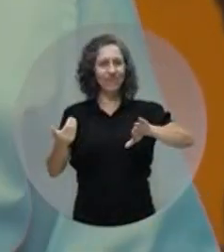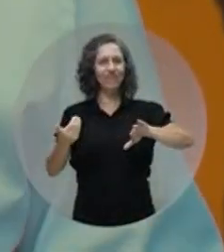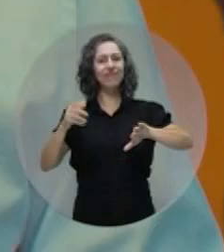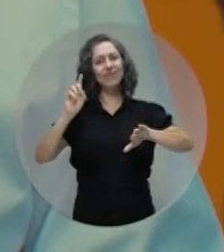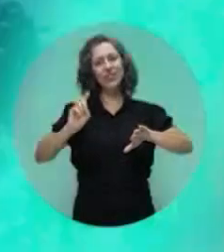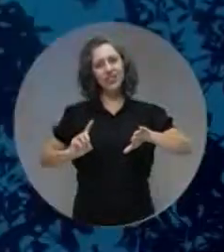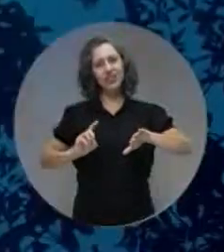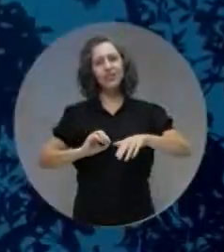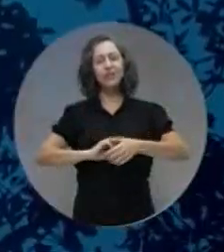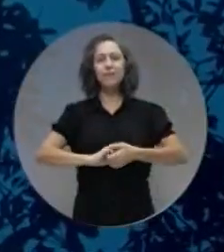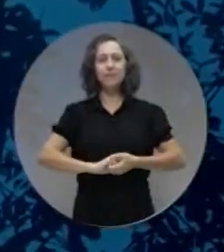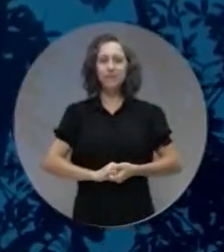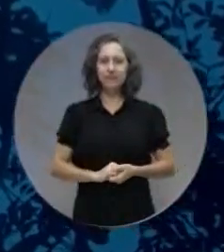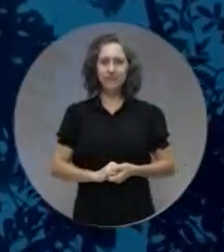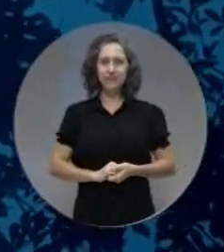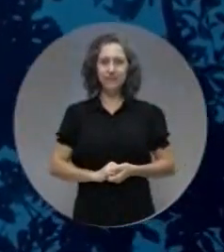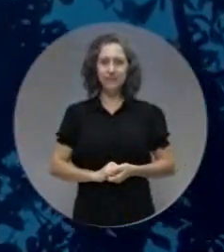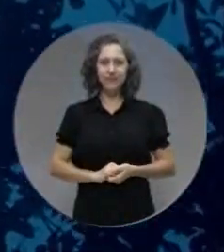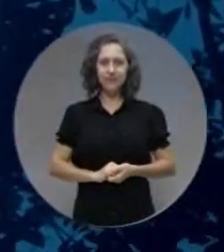direitos.